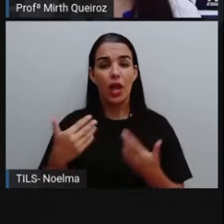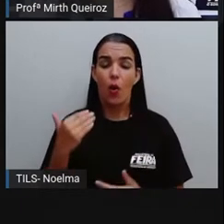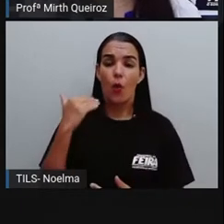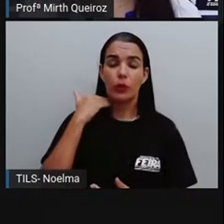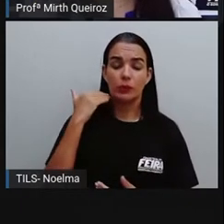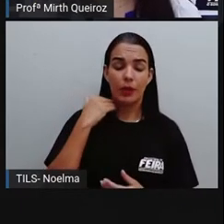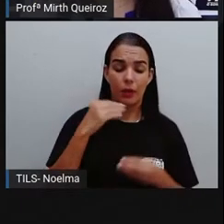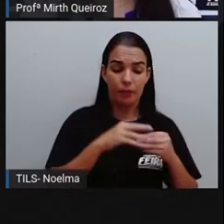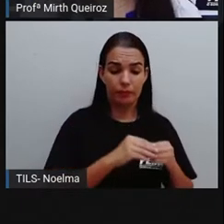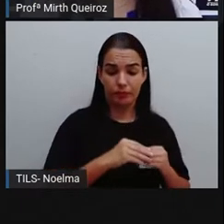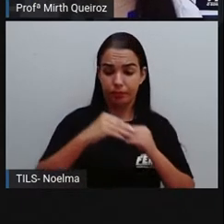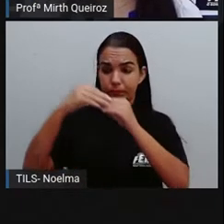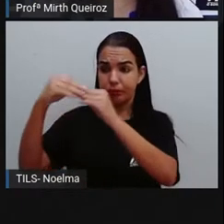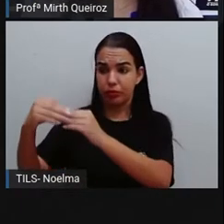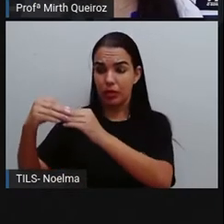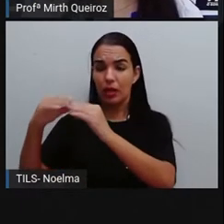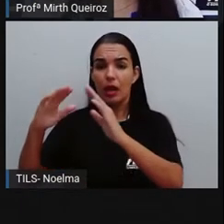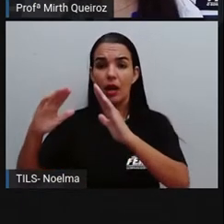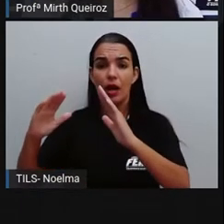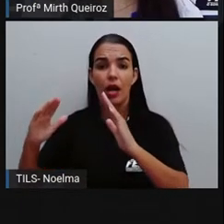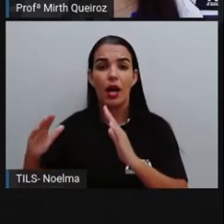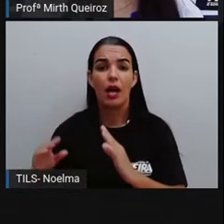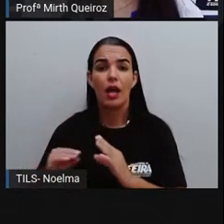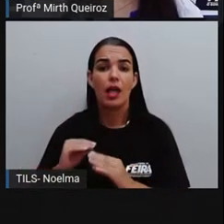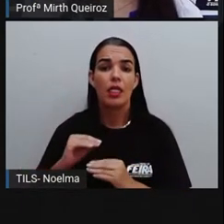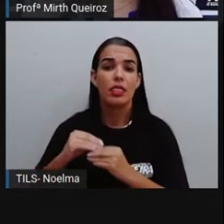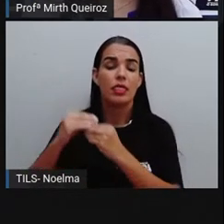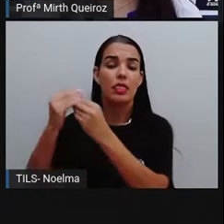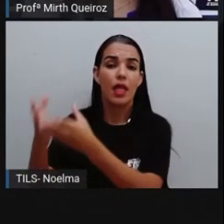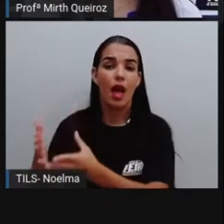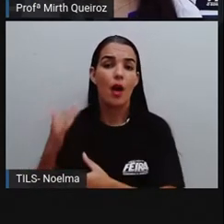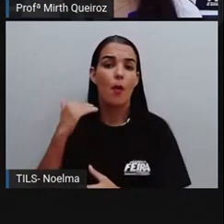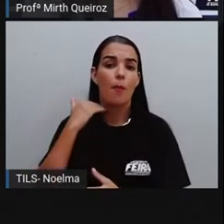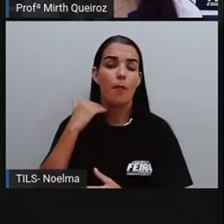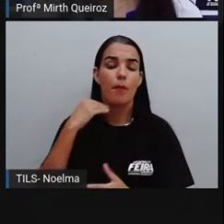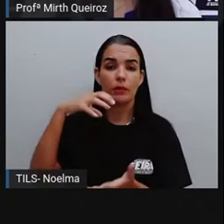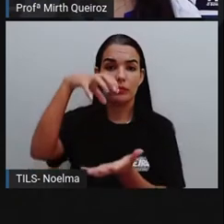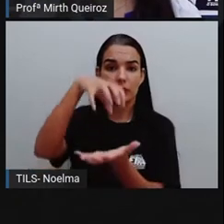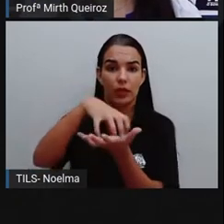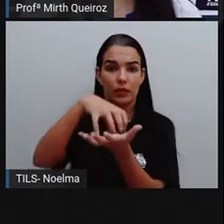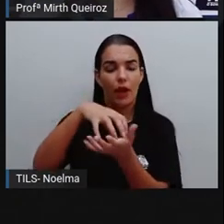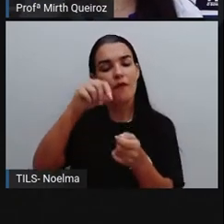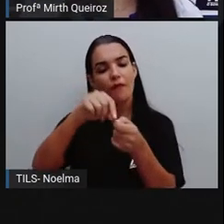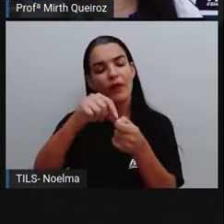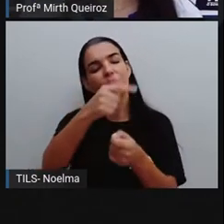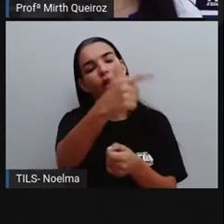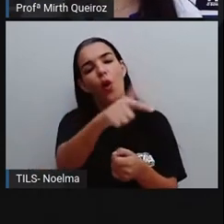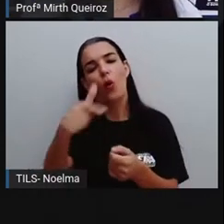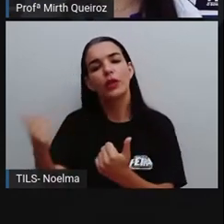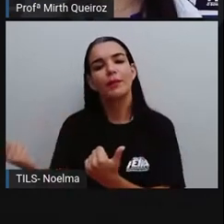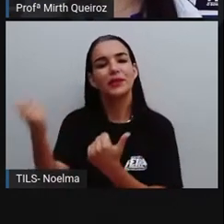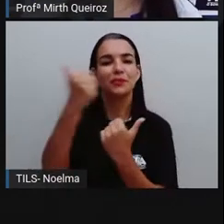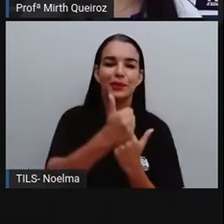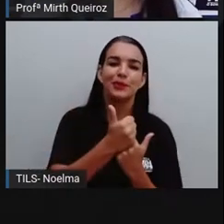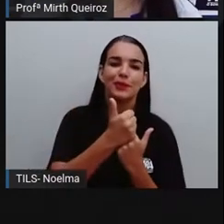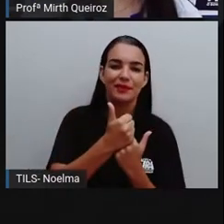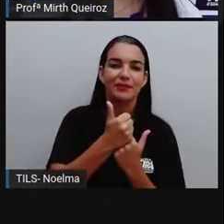entregam essas notas para o Banco Central, que manda fabricar outras para substituí-las.